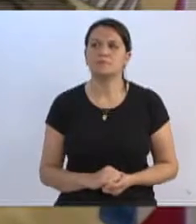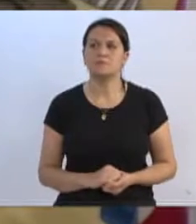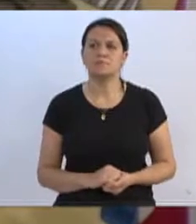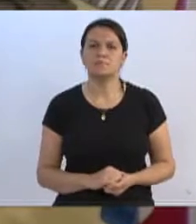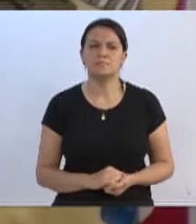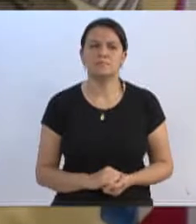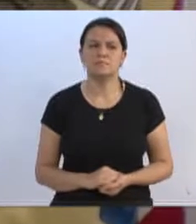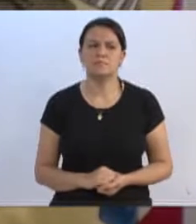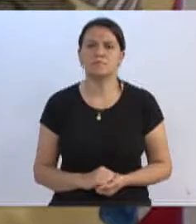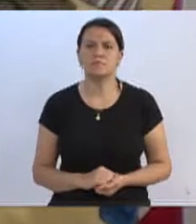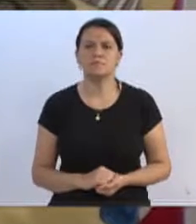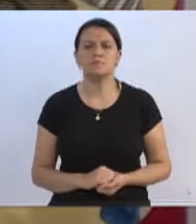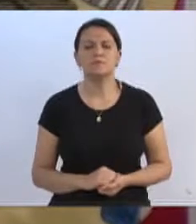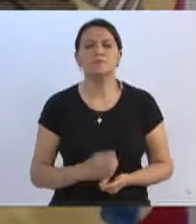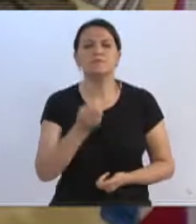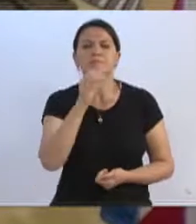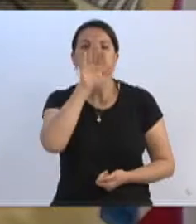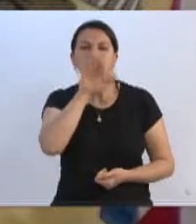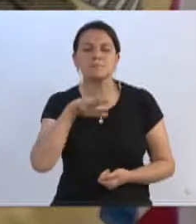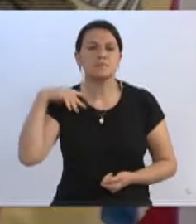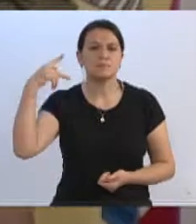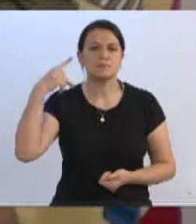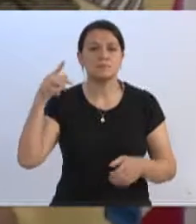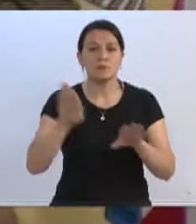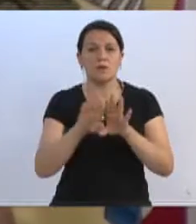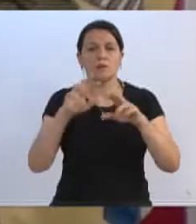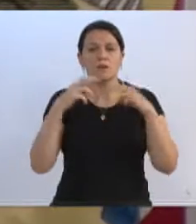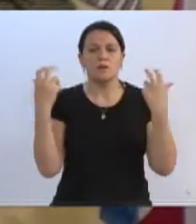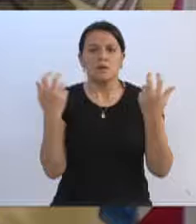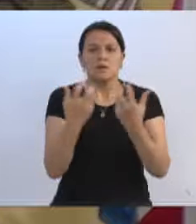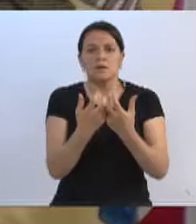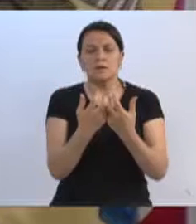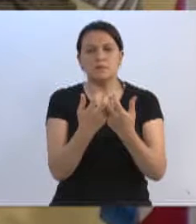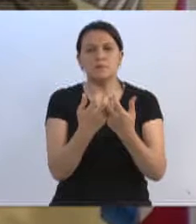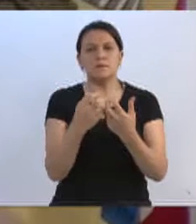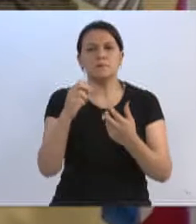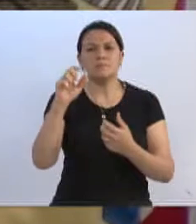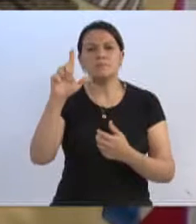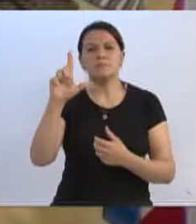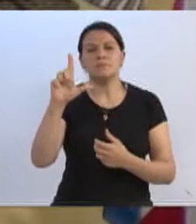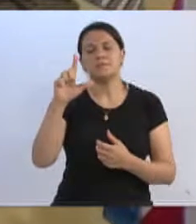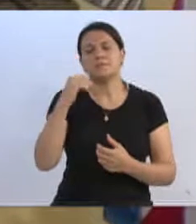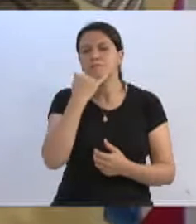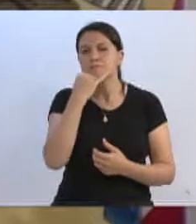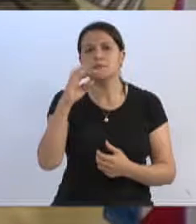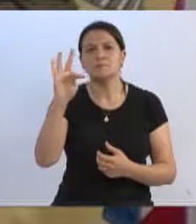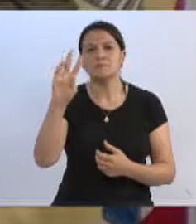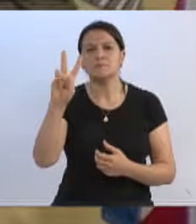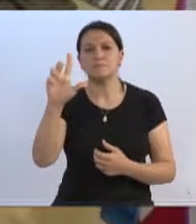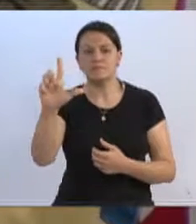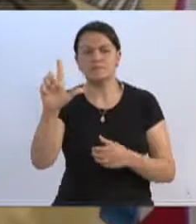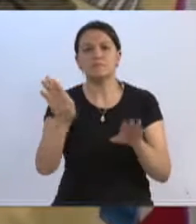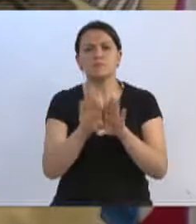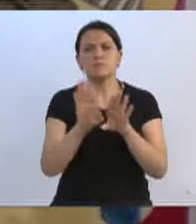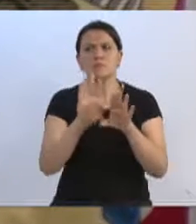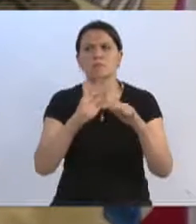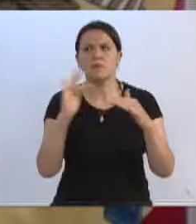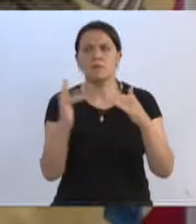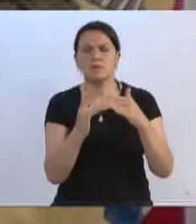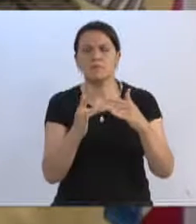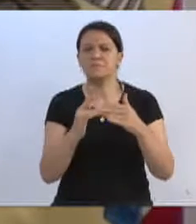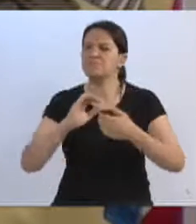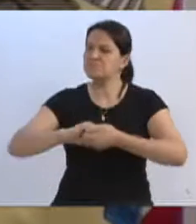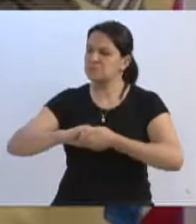Boa tarde, colegas vereadores, quem nos acompanha aqui no plenário, também nos acompanha através da TVL e internet. Cumprimentar o maninho ainda acessando